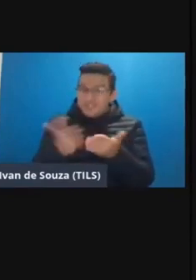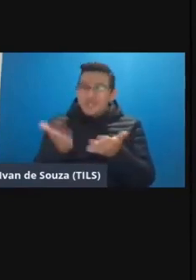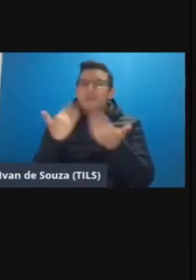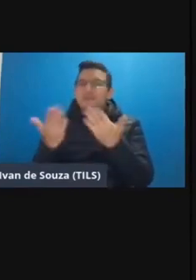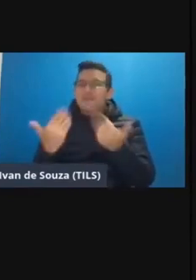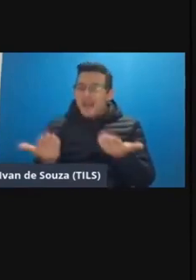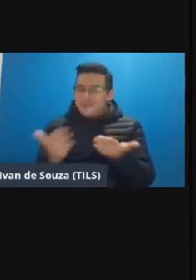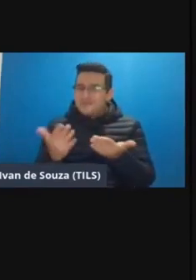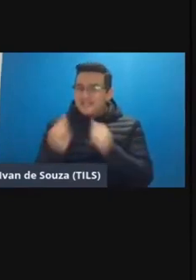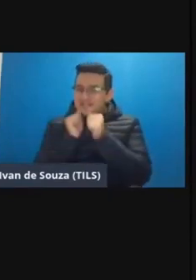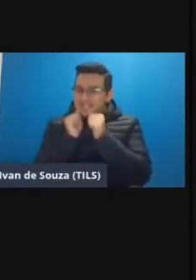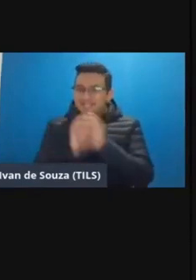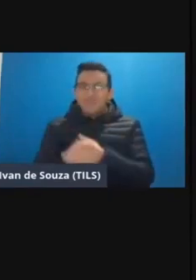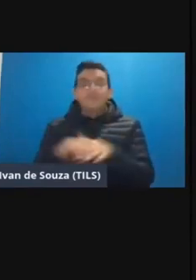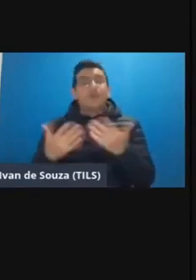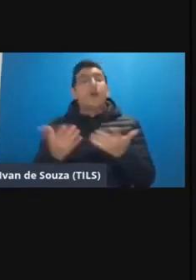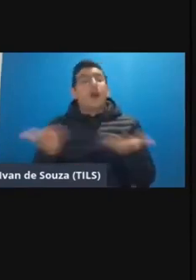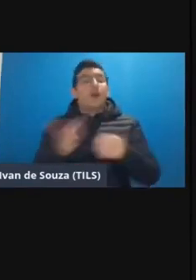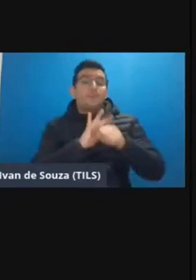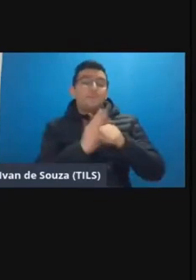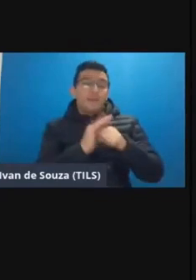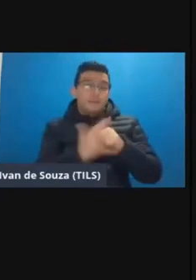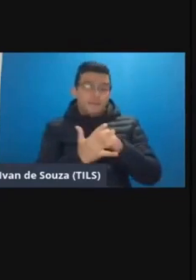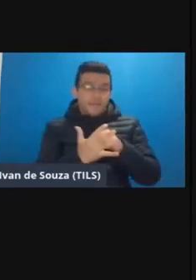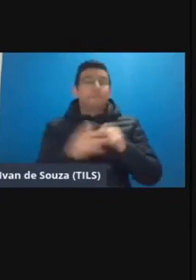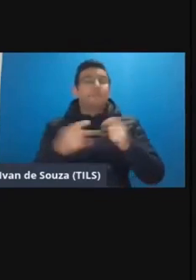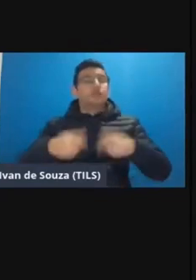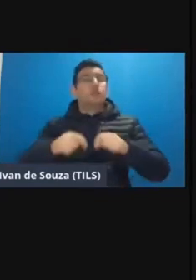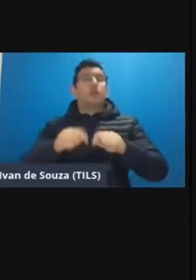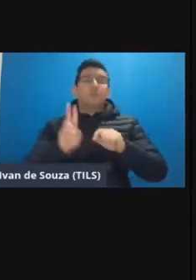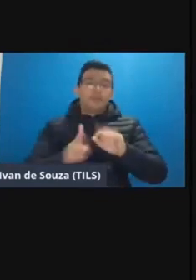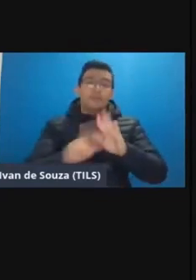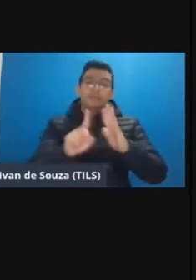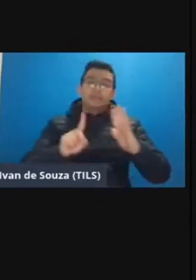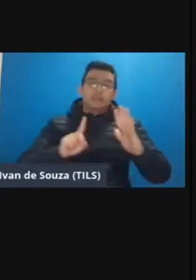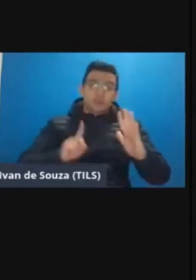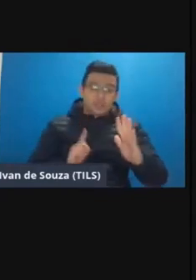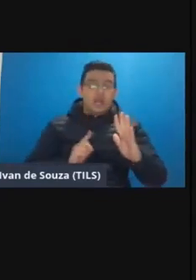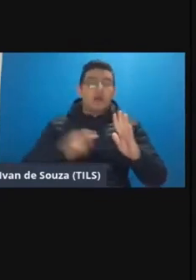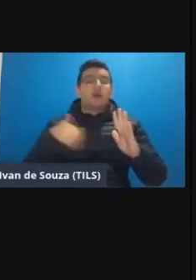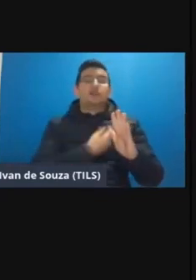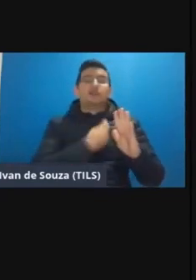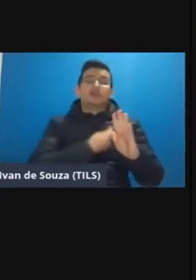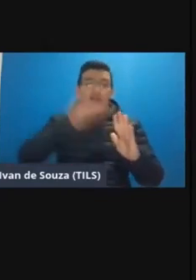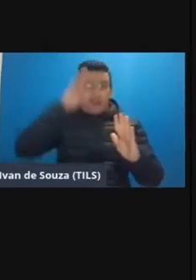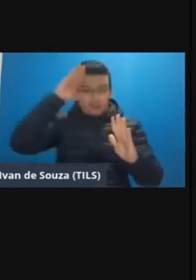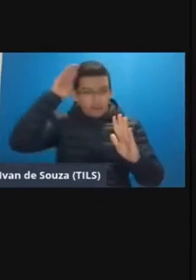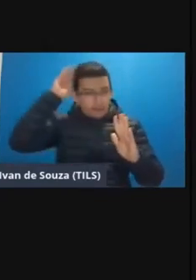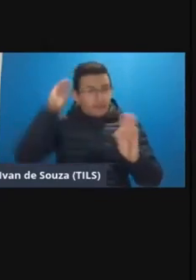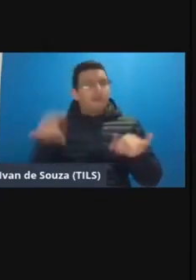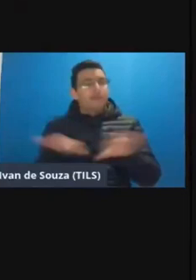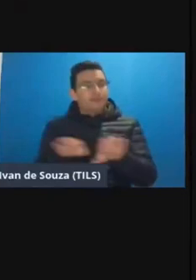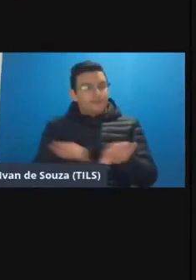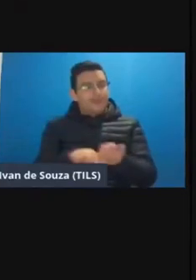lá como com a pandemia a necessidade de a gente manter o distanciamento social a nossa vida acadêmica passou a ser